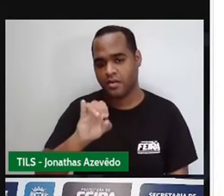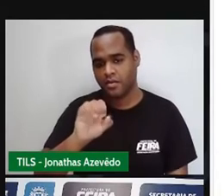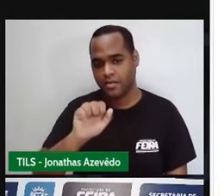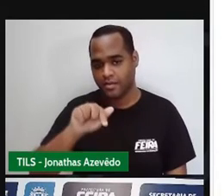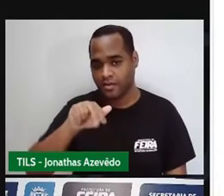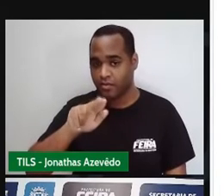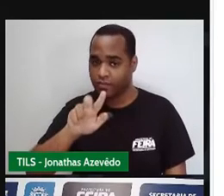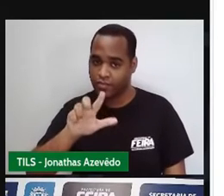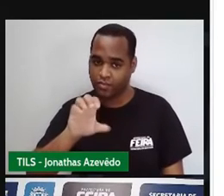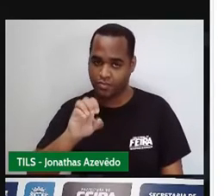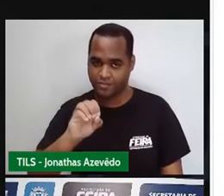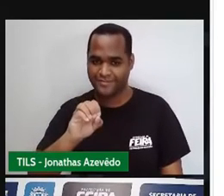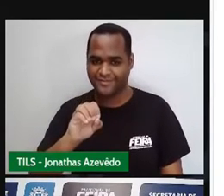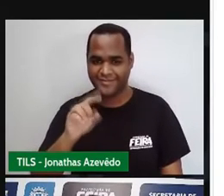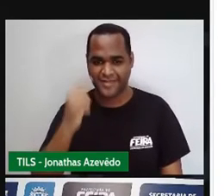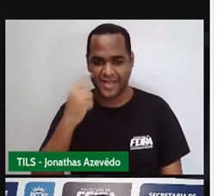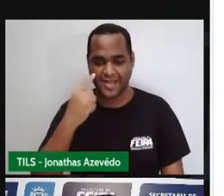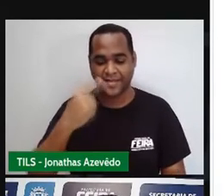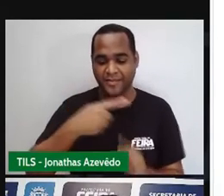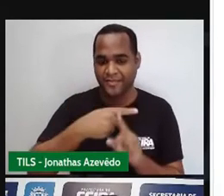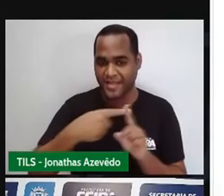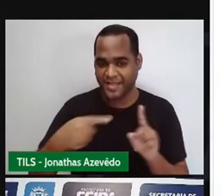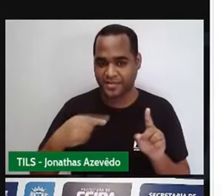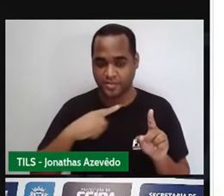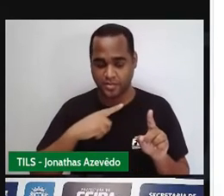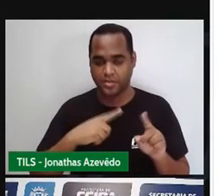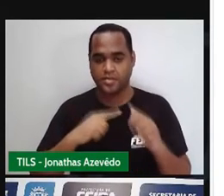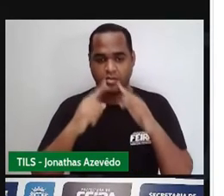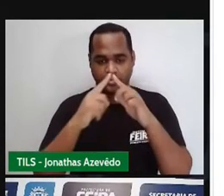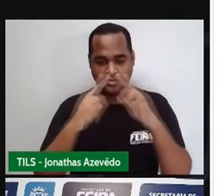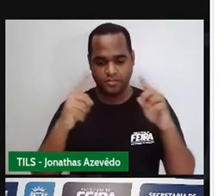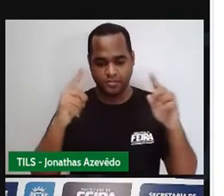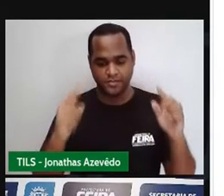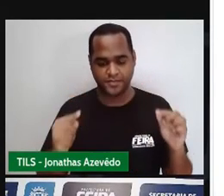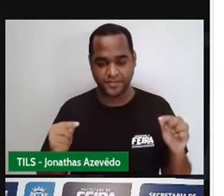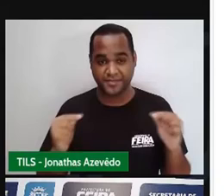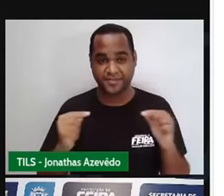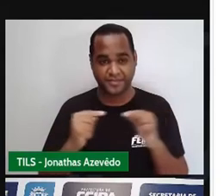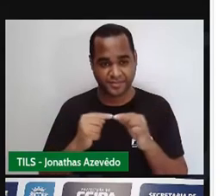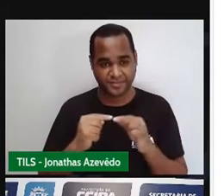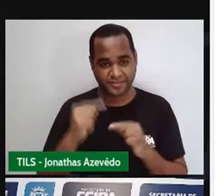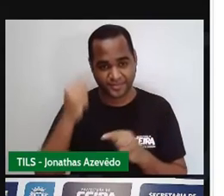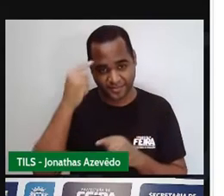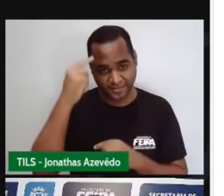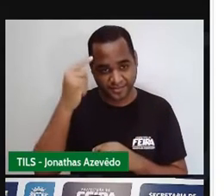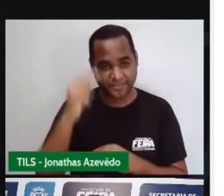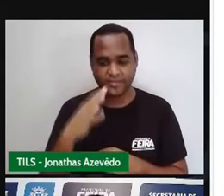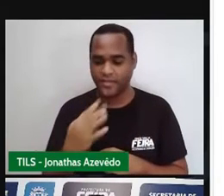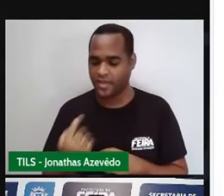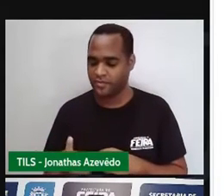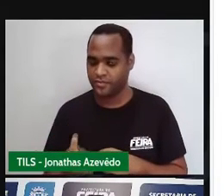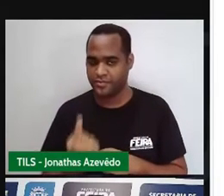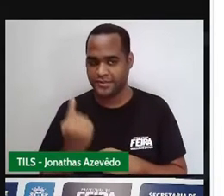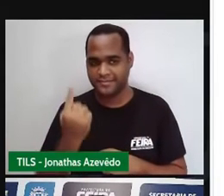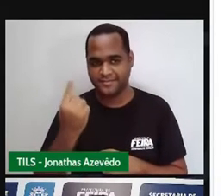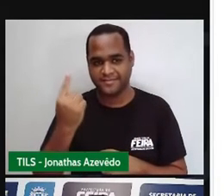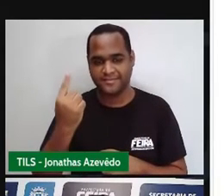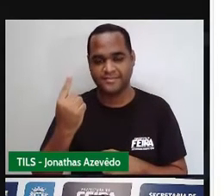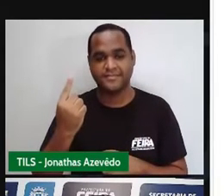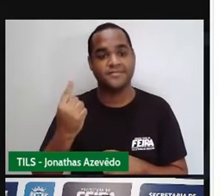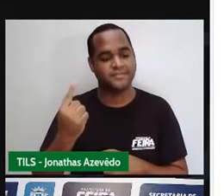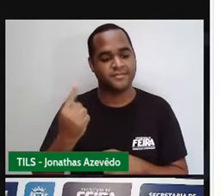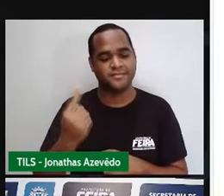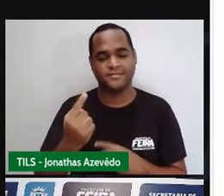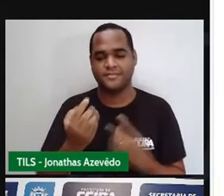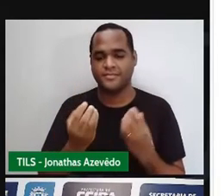multiplicação do comprimento desse triângulo pela altura desse triângulo. Beleza? E